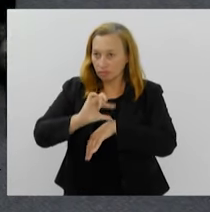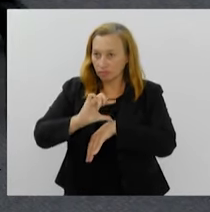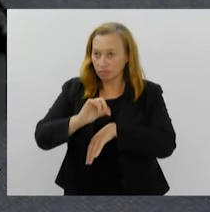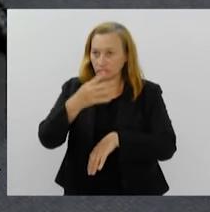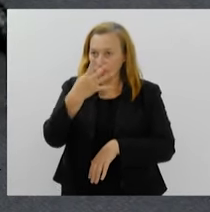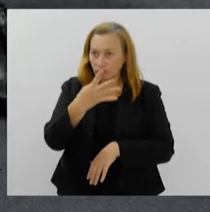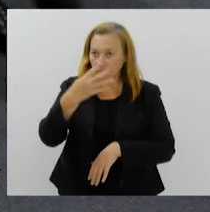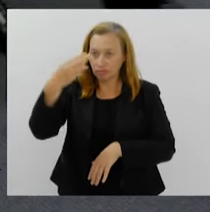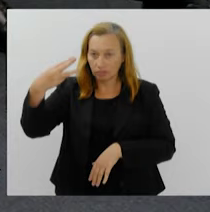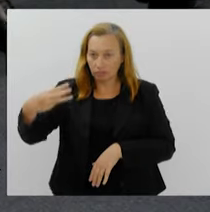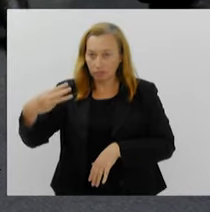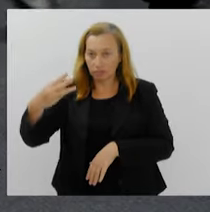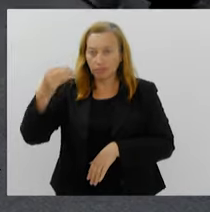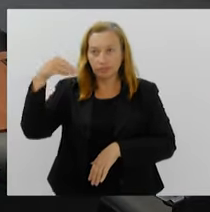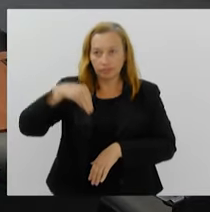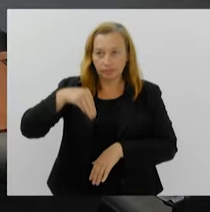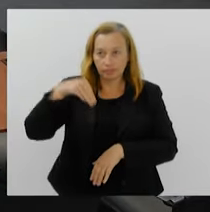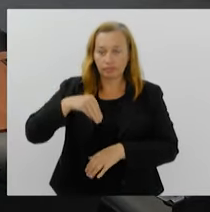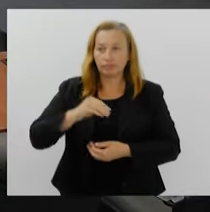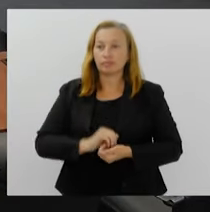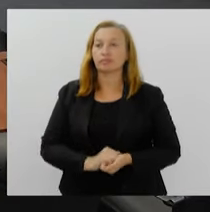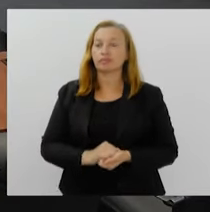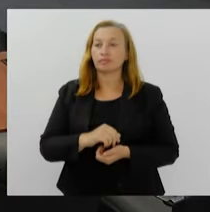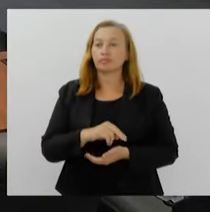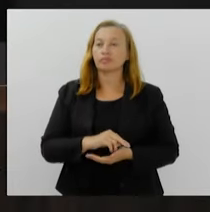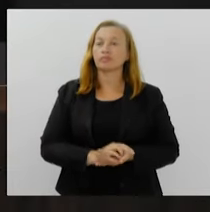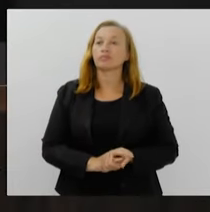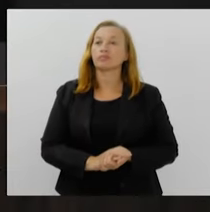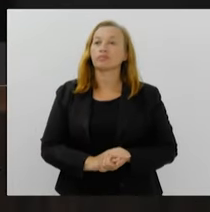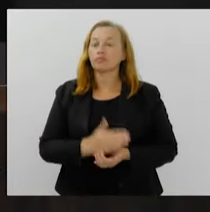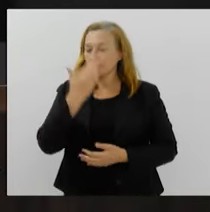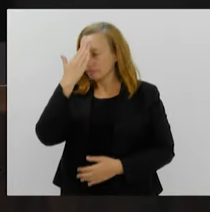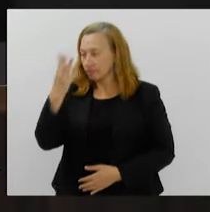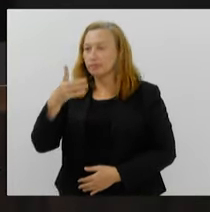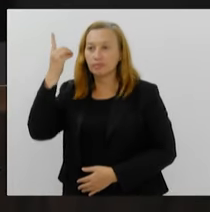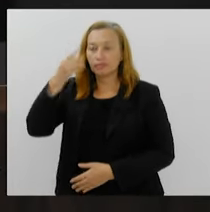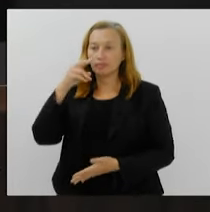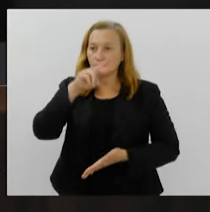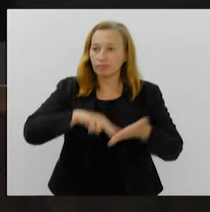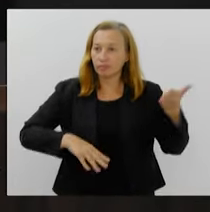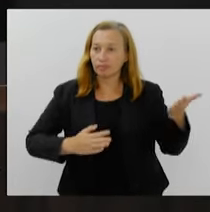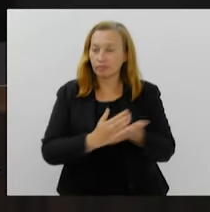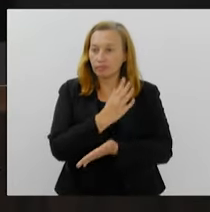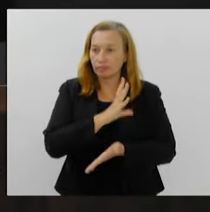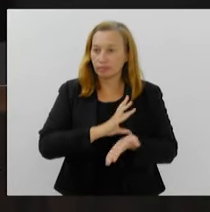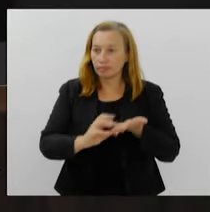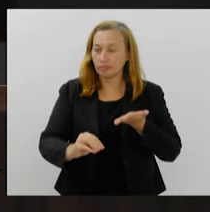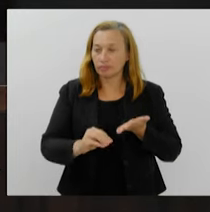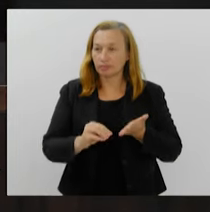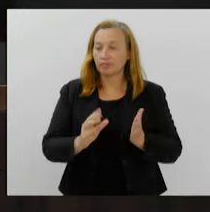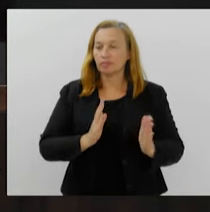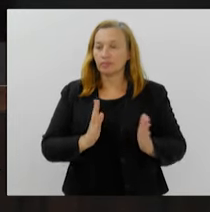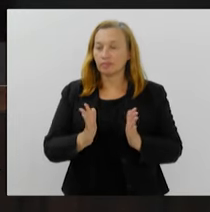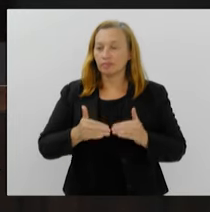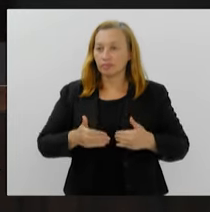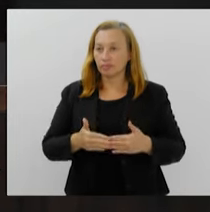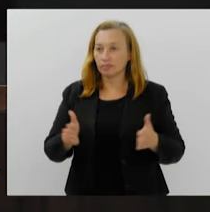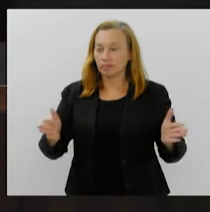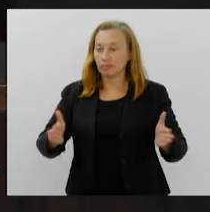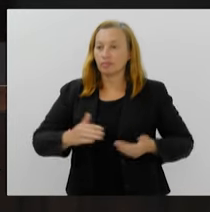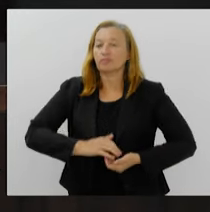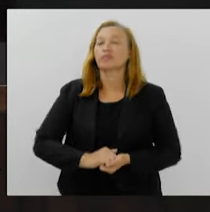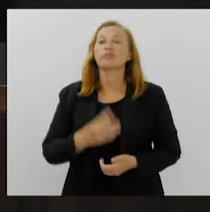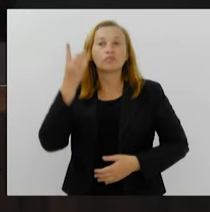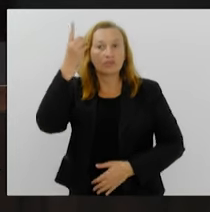43 minutos. Obrigado, deputado. Lida e aprovada a ata, passa para o expediente inicial. O